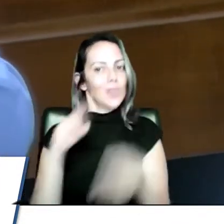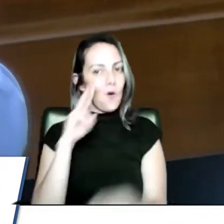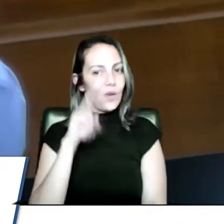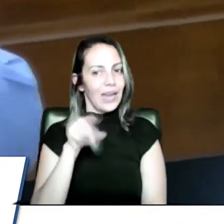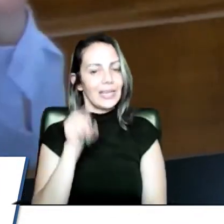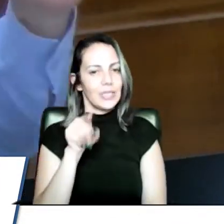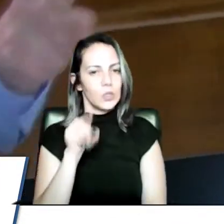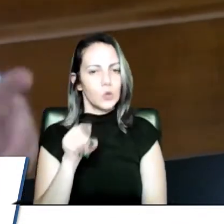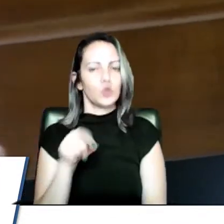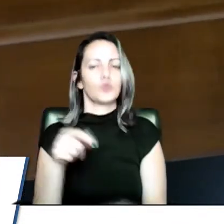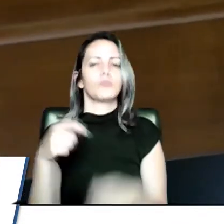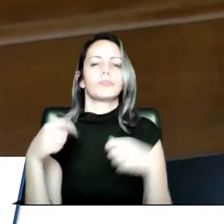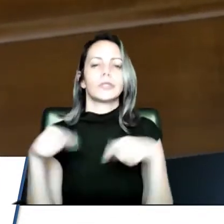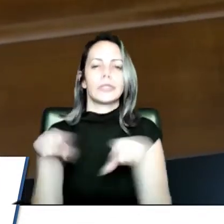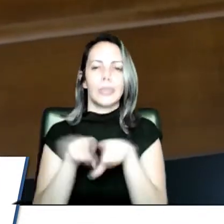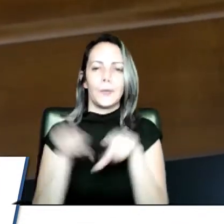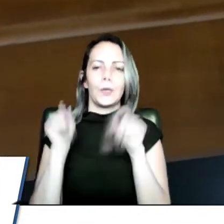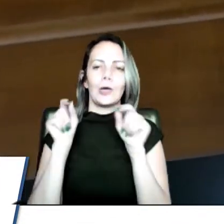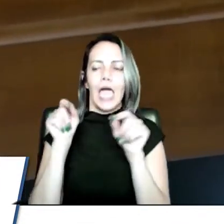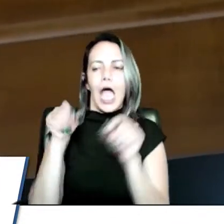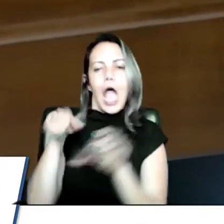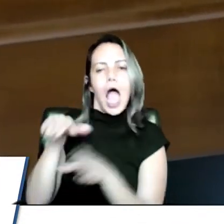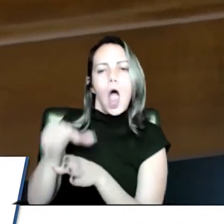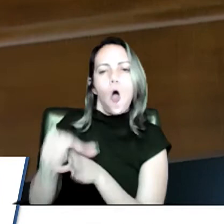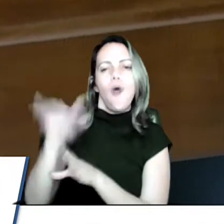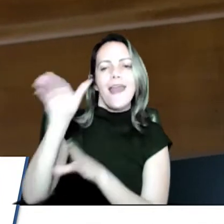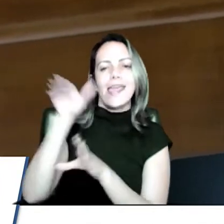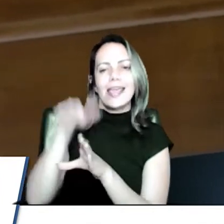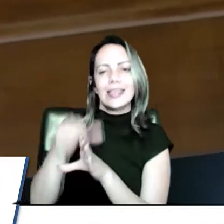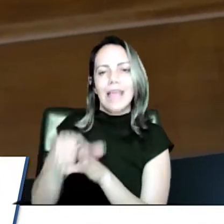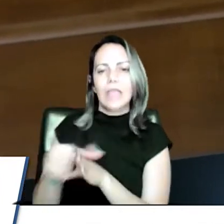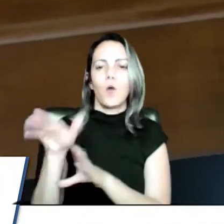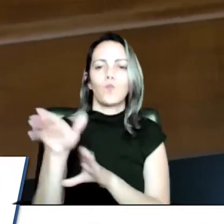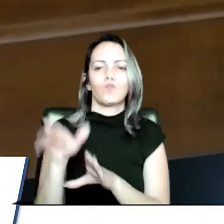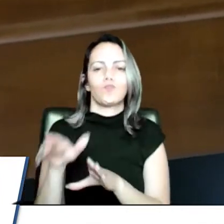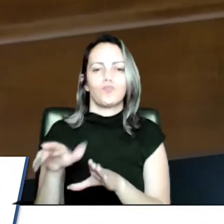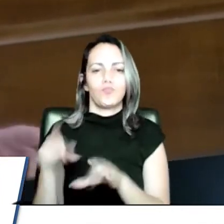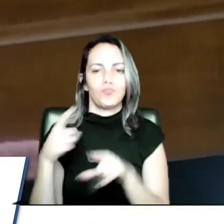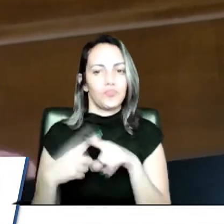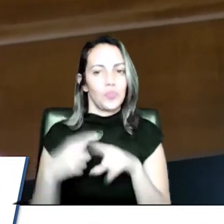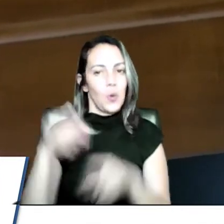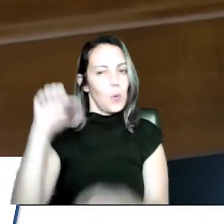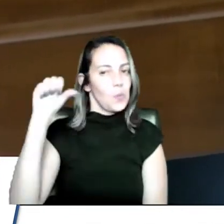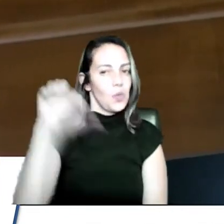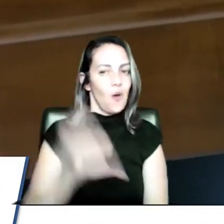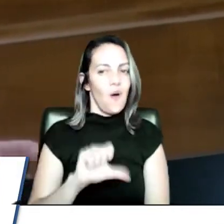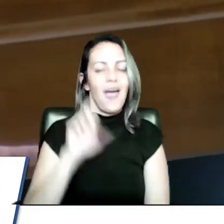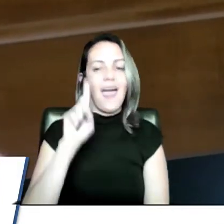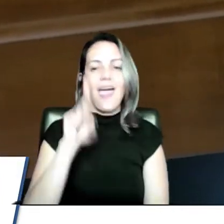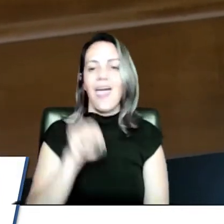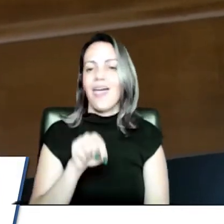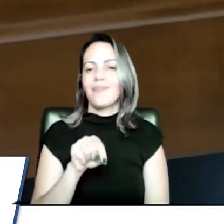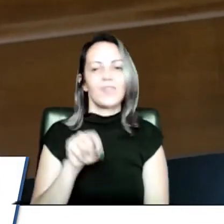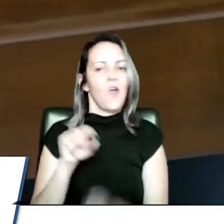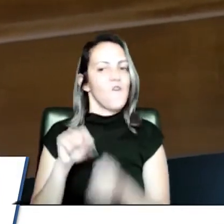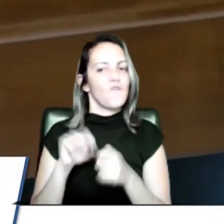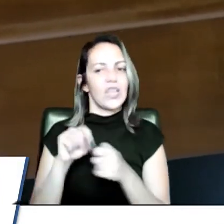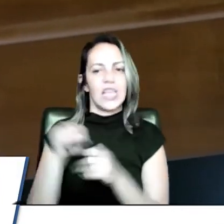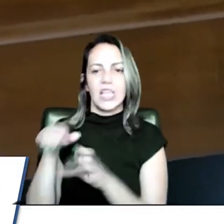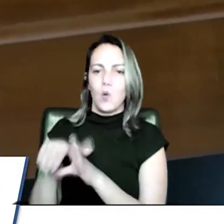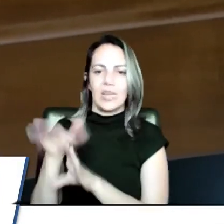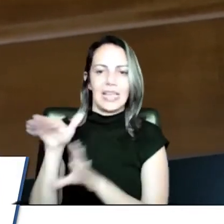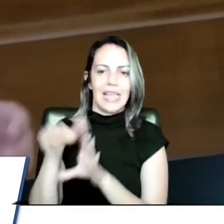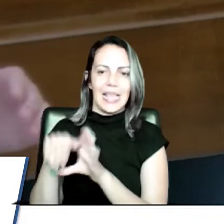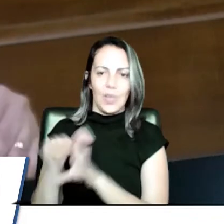porque o pior de tudo é não orientar as pessoas. Esse é o grande mal. Chega a um ponto que nós chegamos